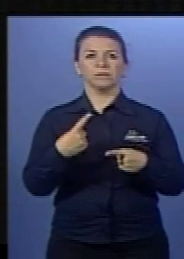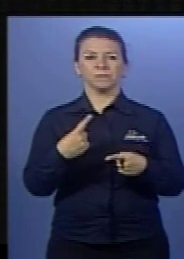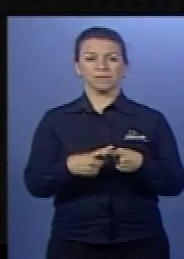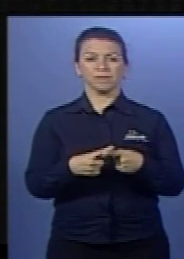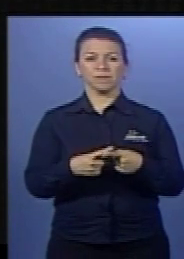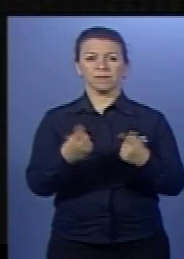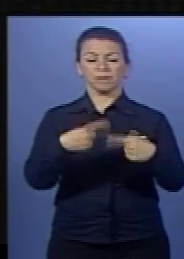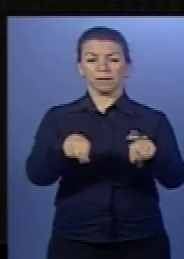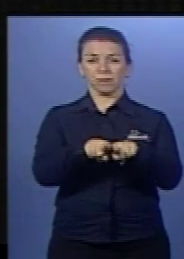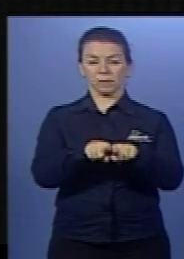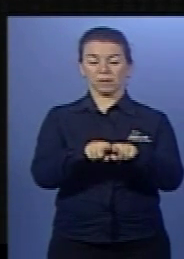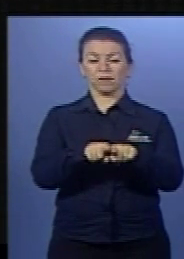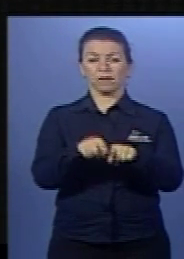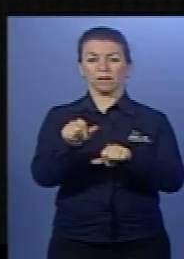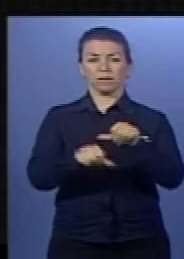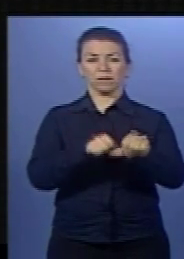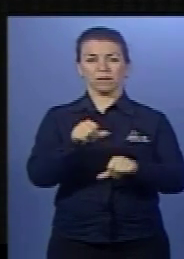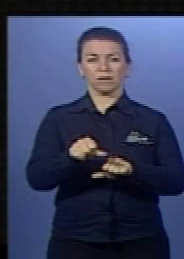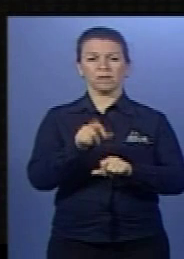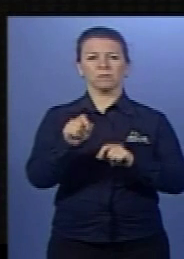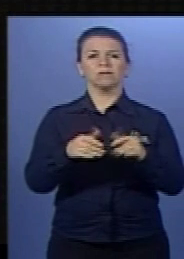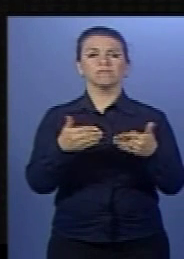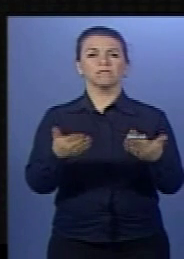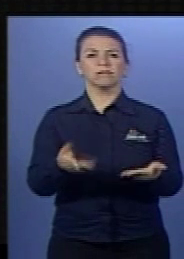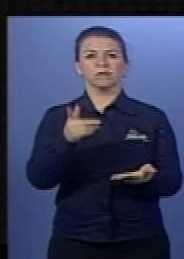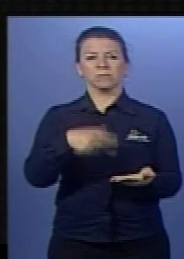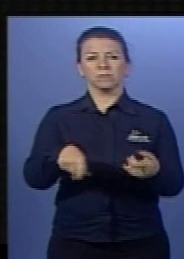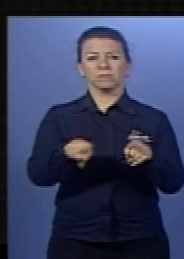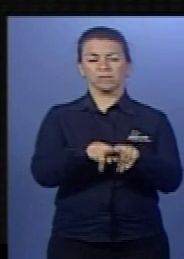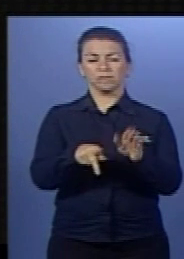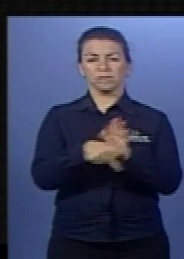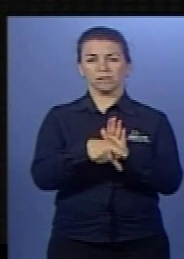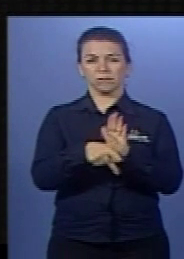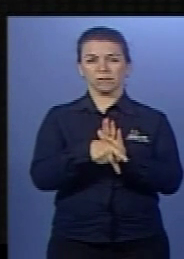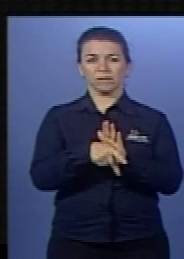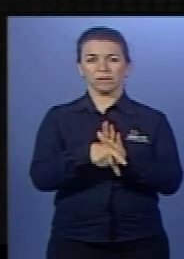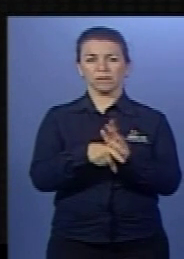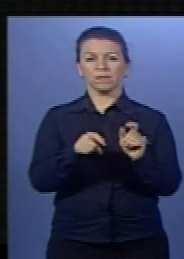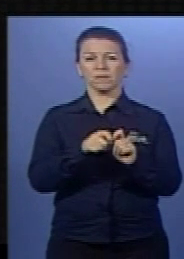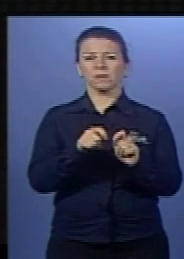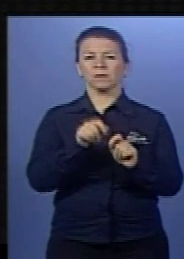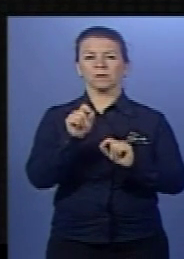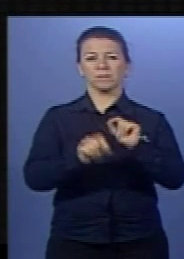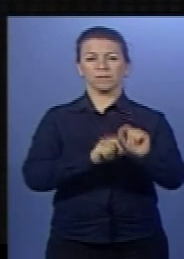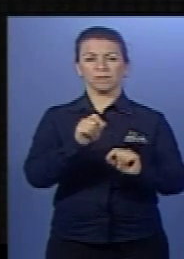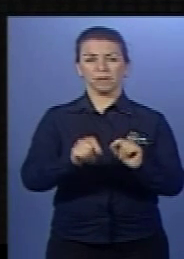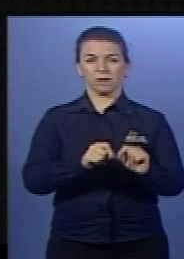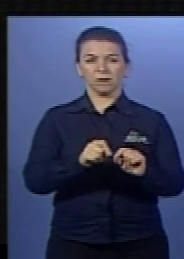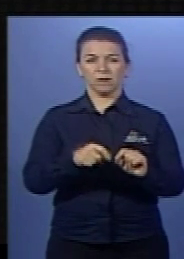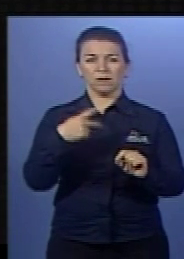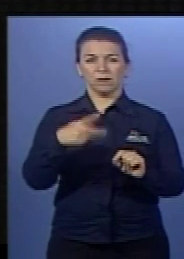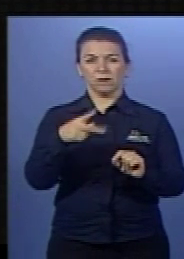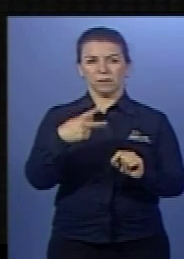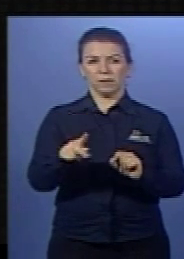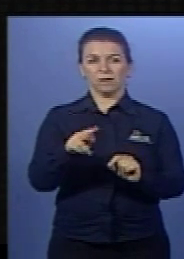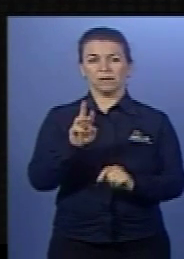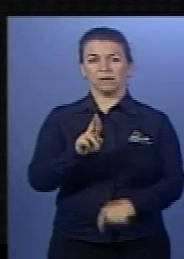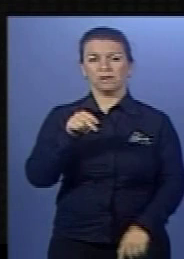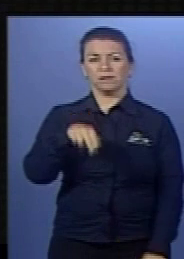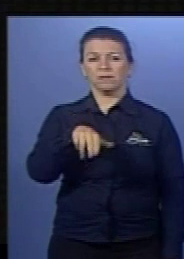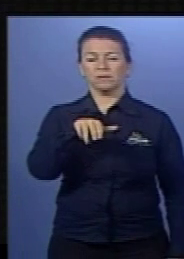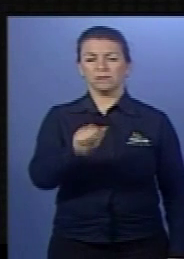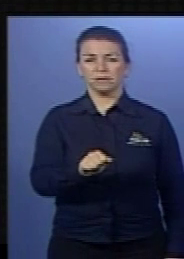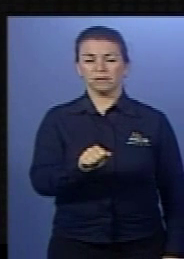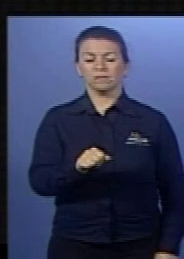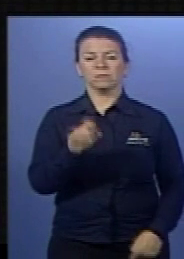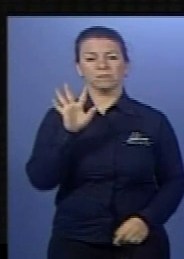reversa. E qual é a função da enzima transcriptase reversa? Fazer com que, a partir do RNA, ocorra